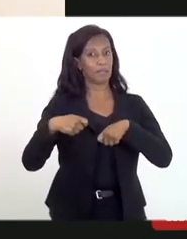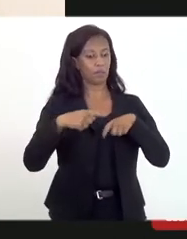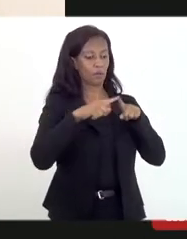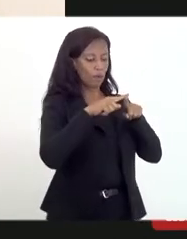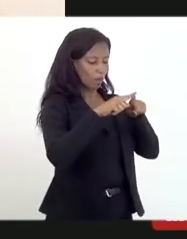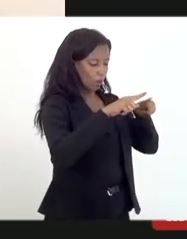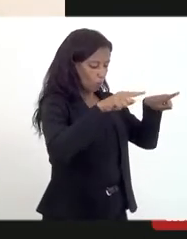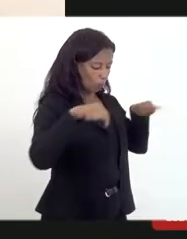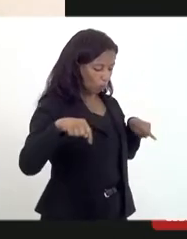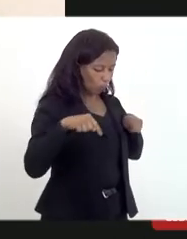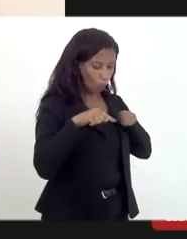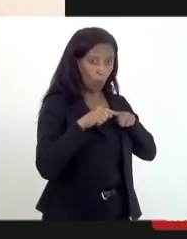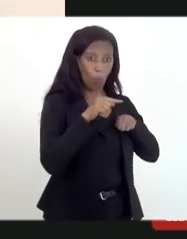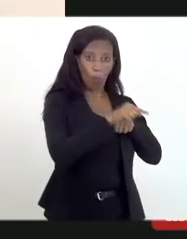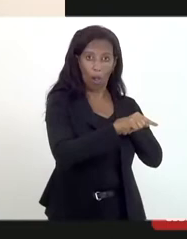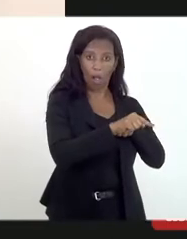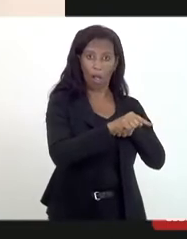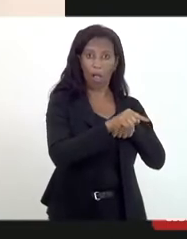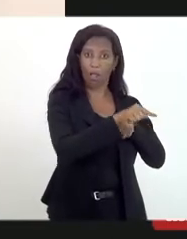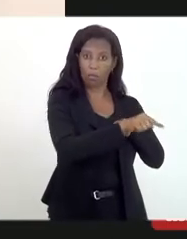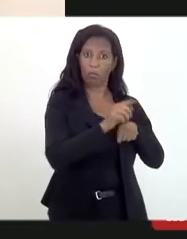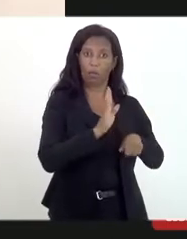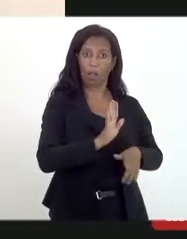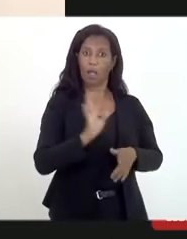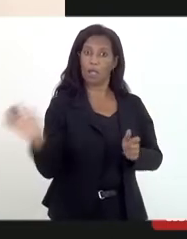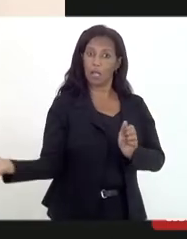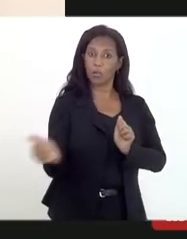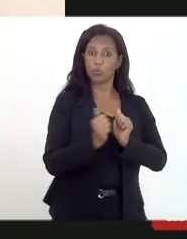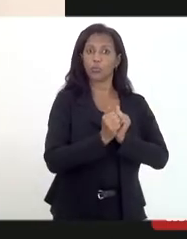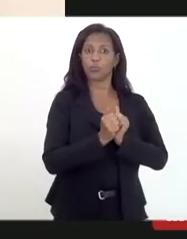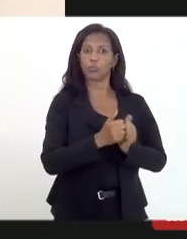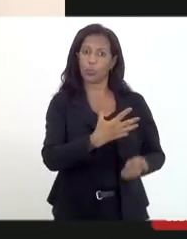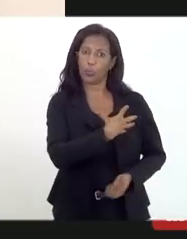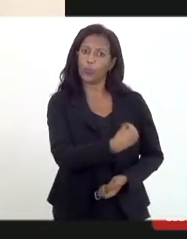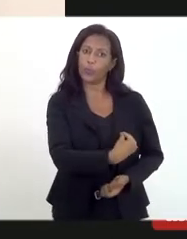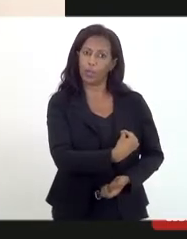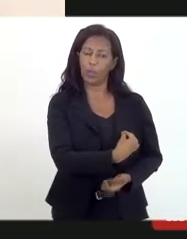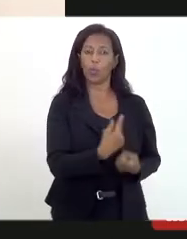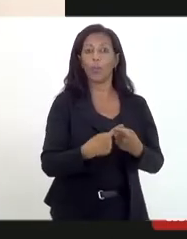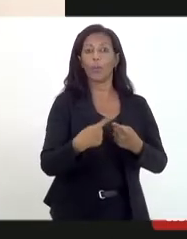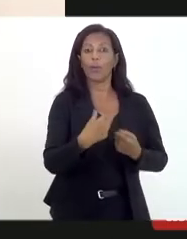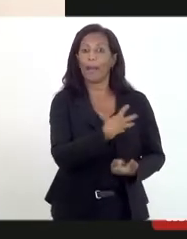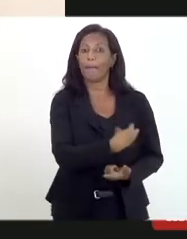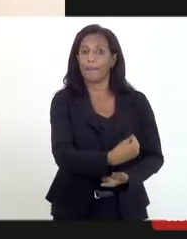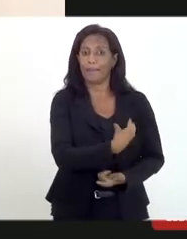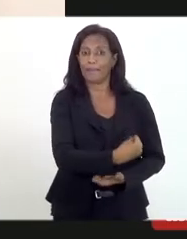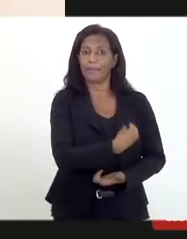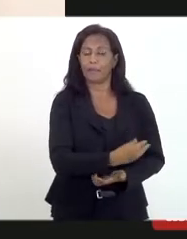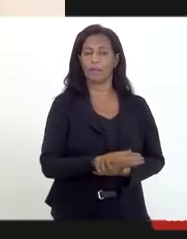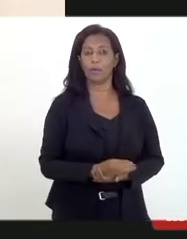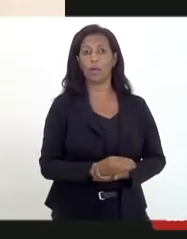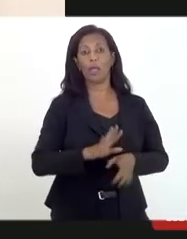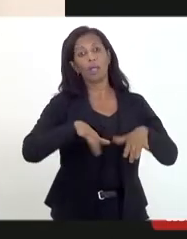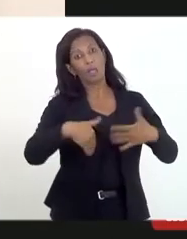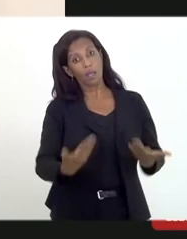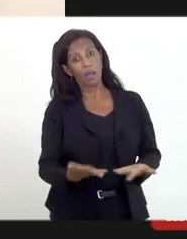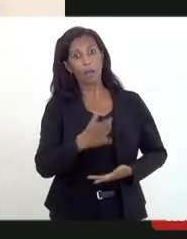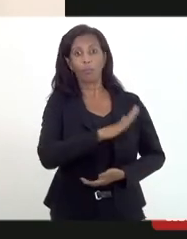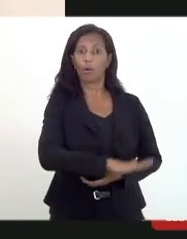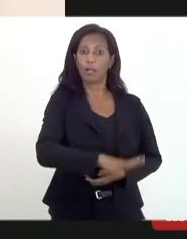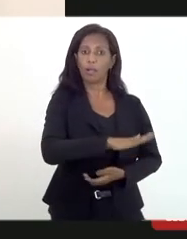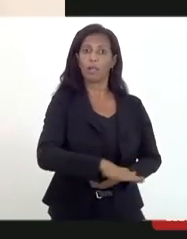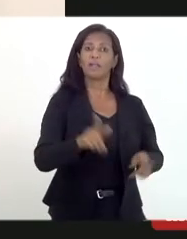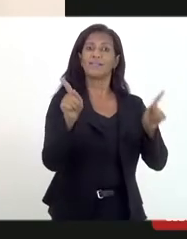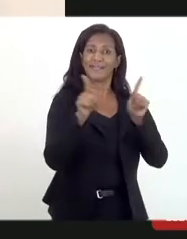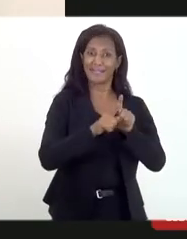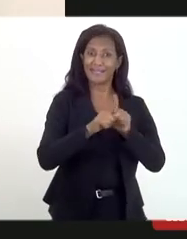no terreiro e ela levou consigo a criança porque estava em ferido de amamentação. E acabou que a criança também teve que